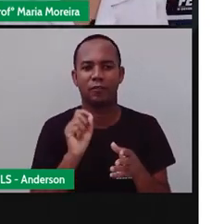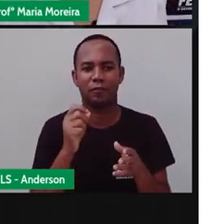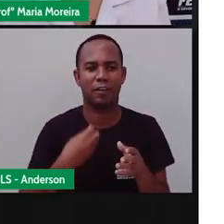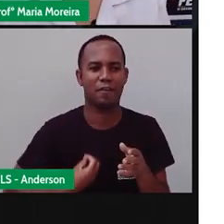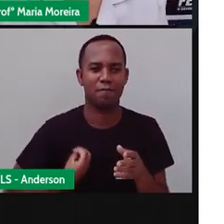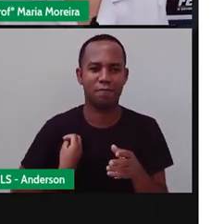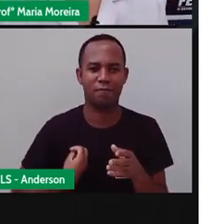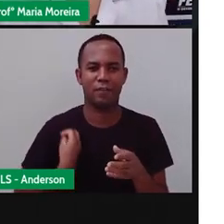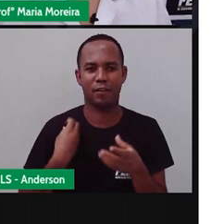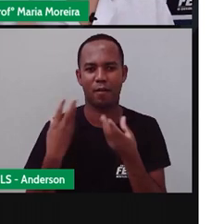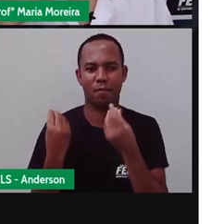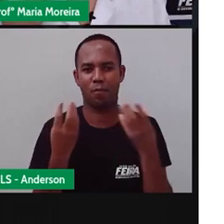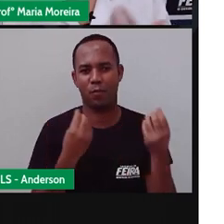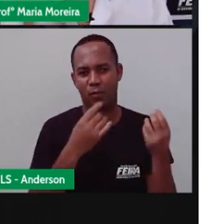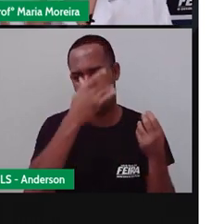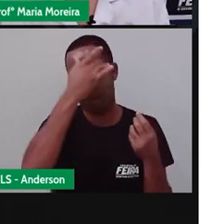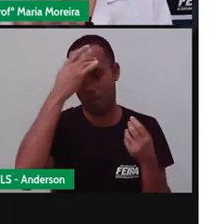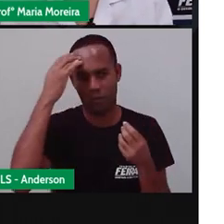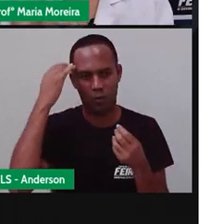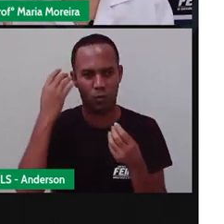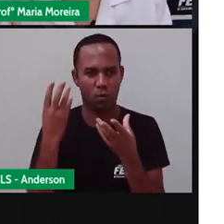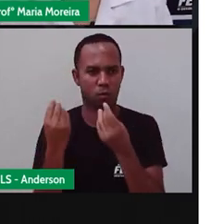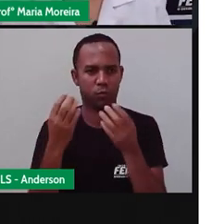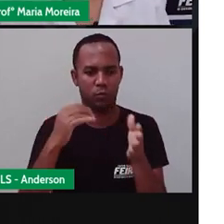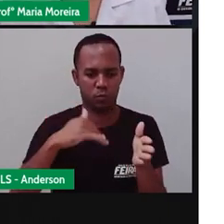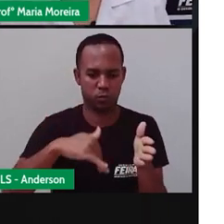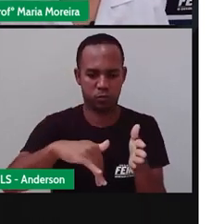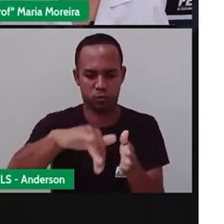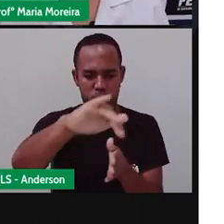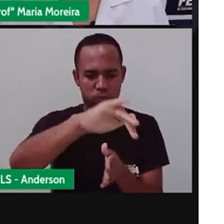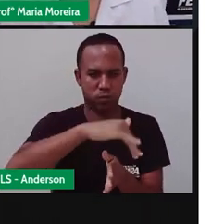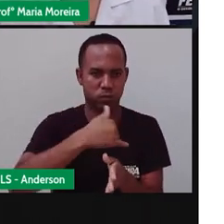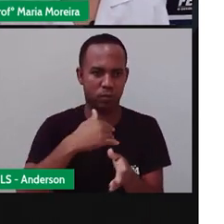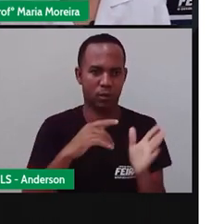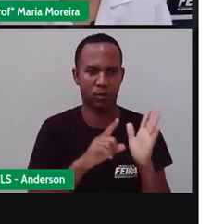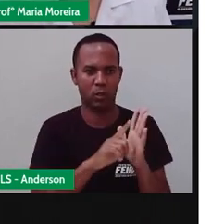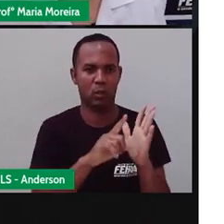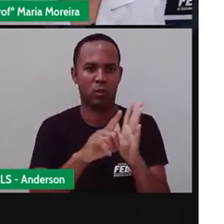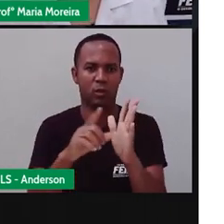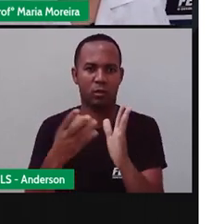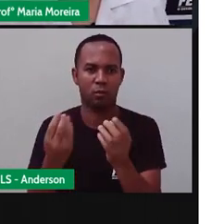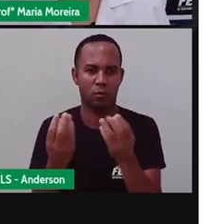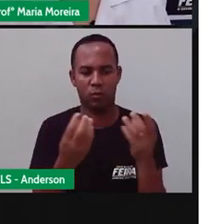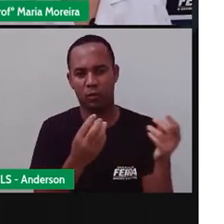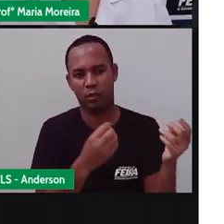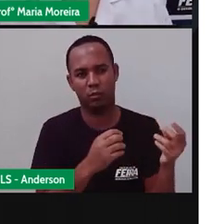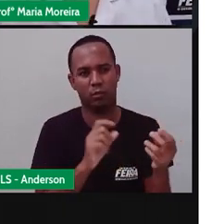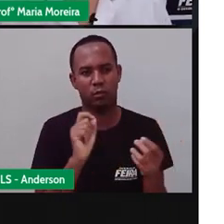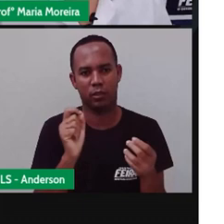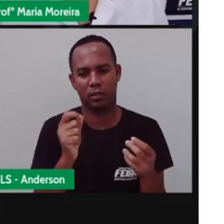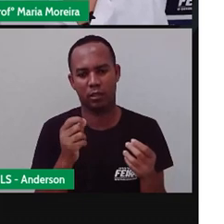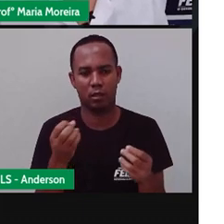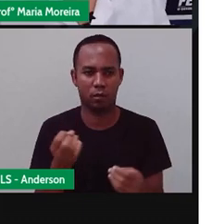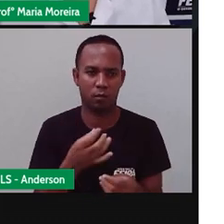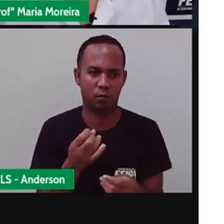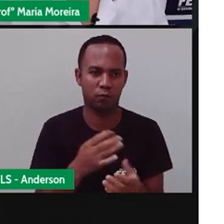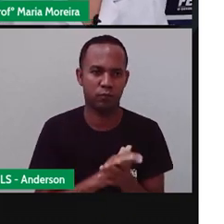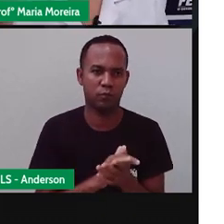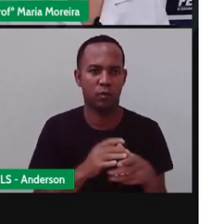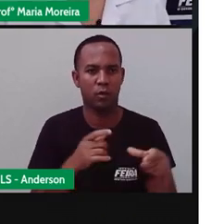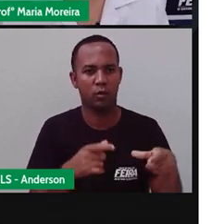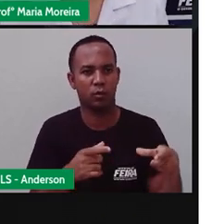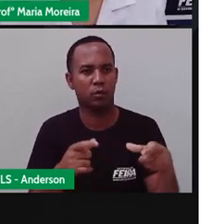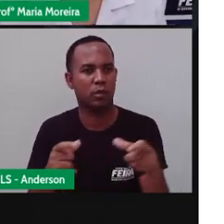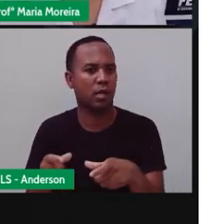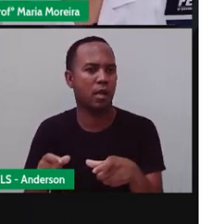comércio, né? Que acabava aí fortalecendo o comércio das lojas. Então, tudo isso é muito novo. Então, a paisagem no centro,